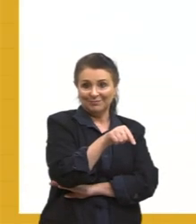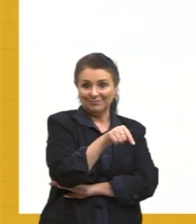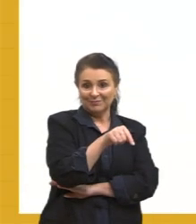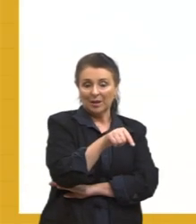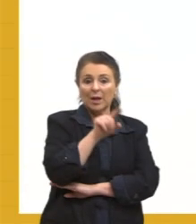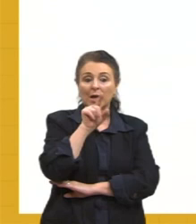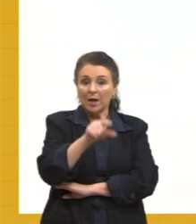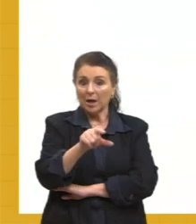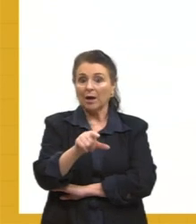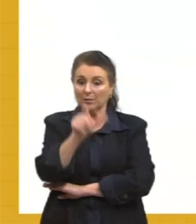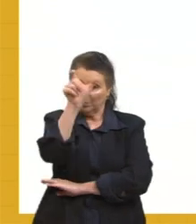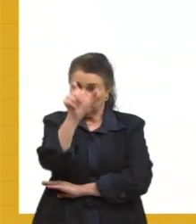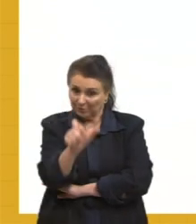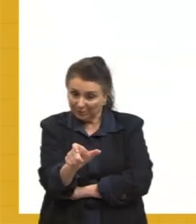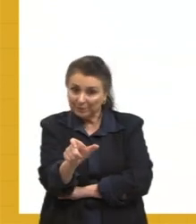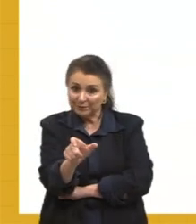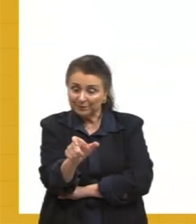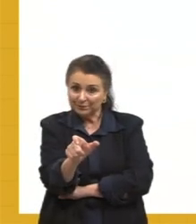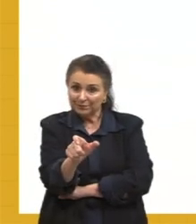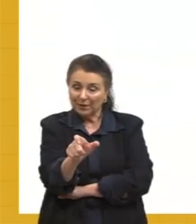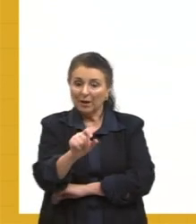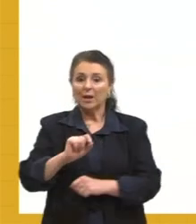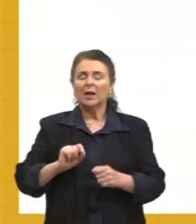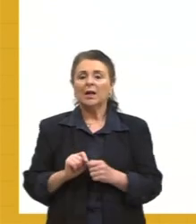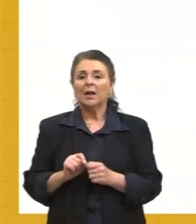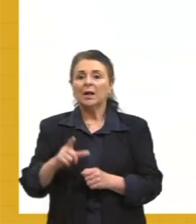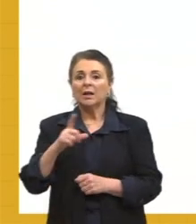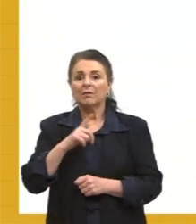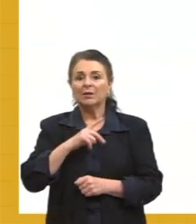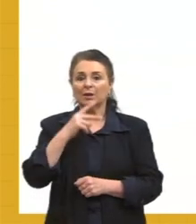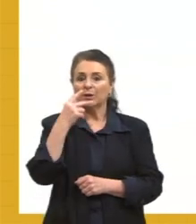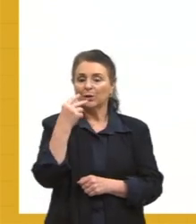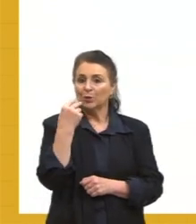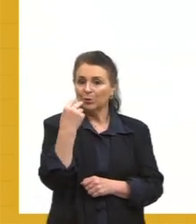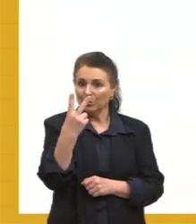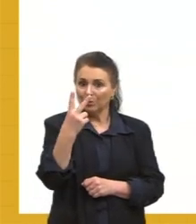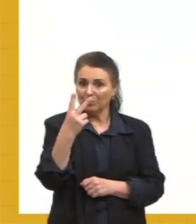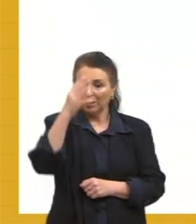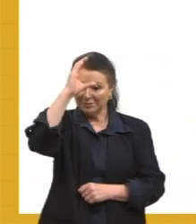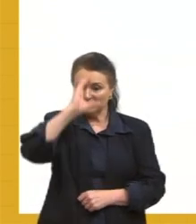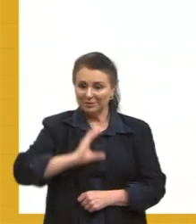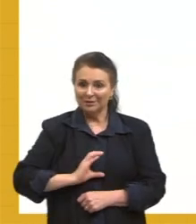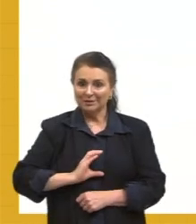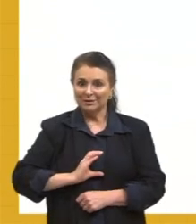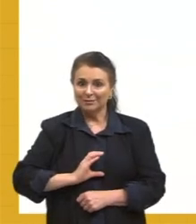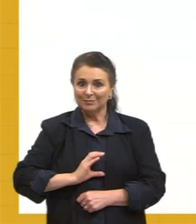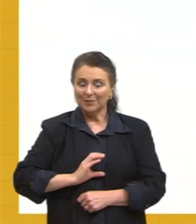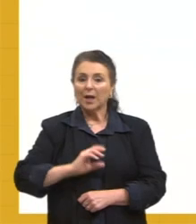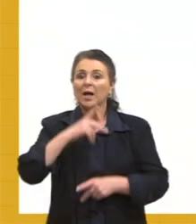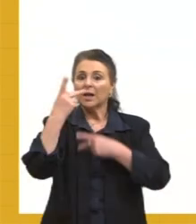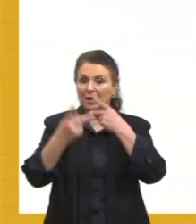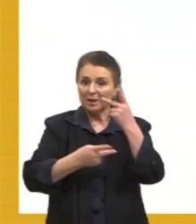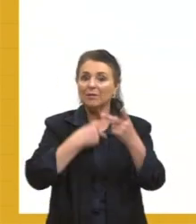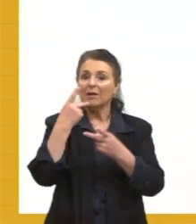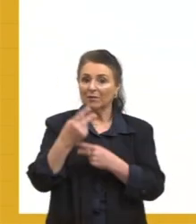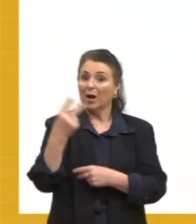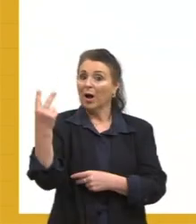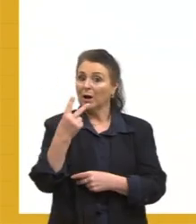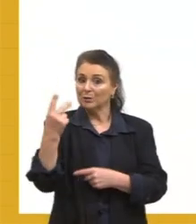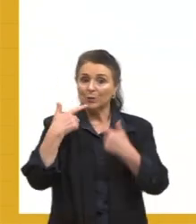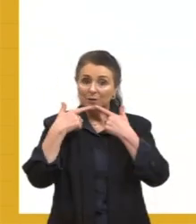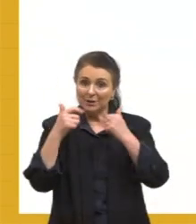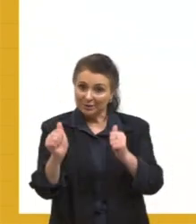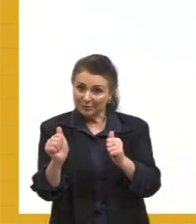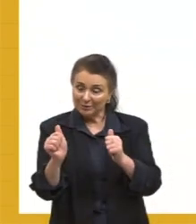camarada aí, ele vai receber dupla cidadania. Ele vai acabar falando, provavelmente, um novo